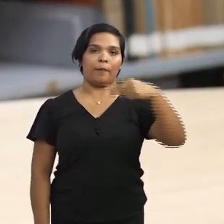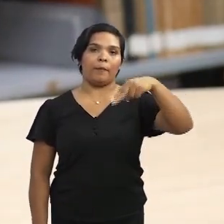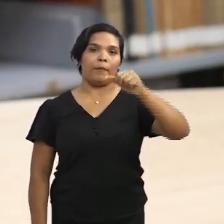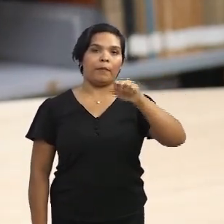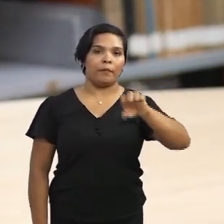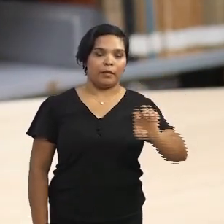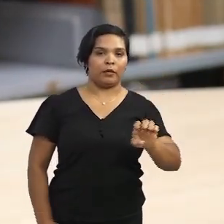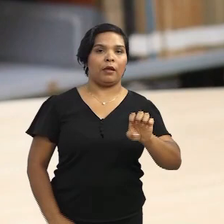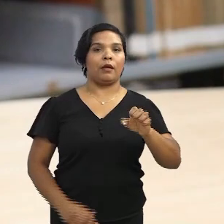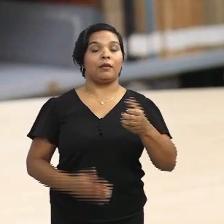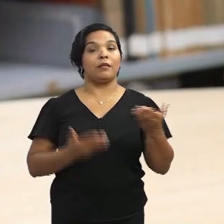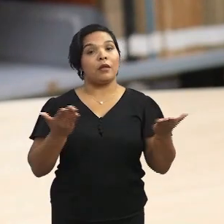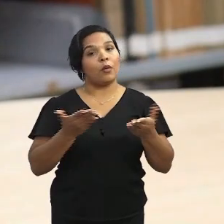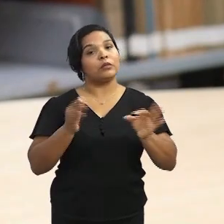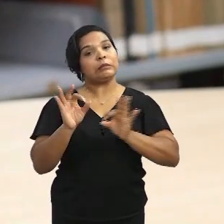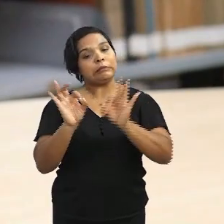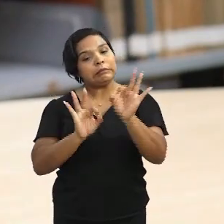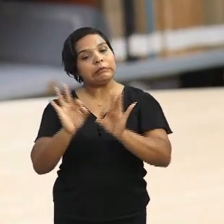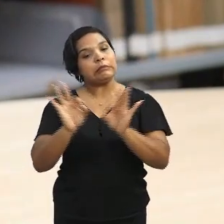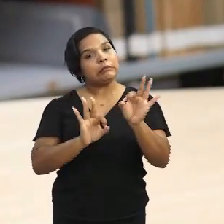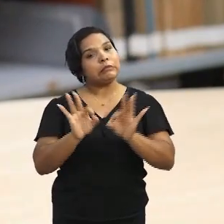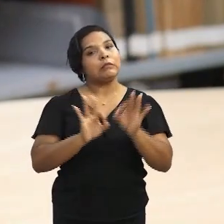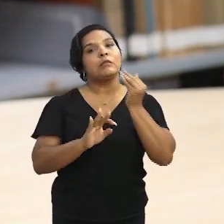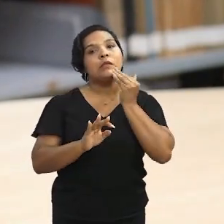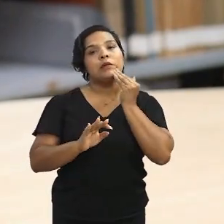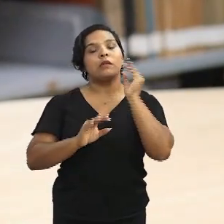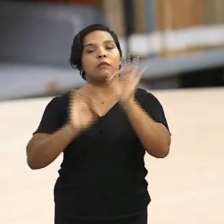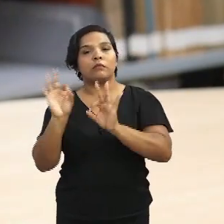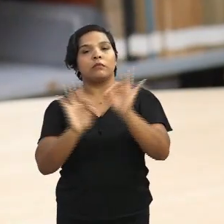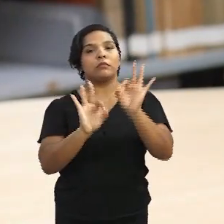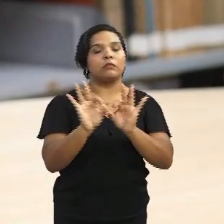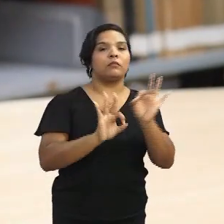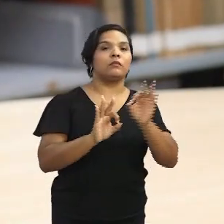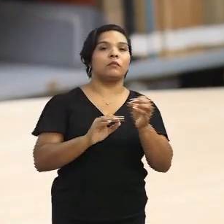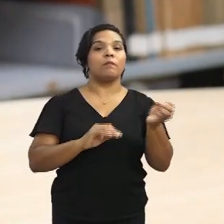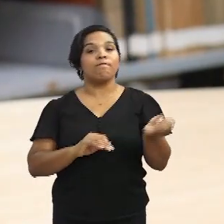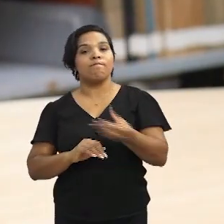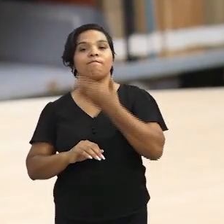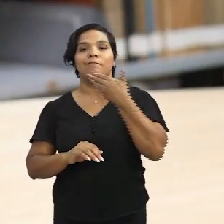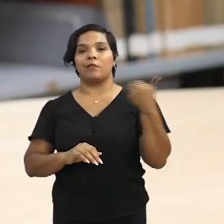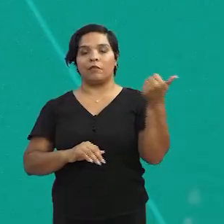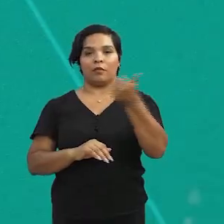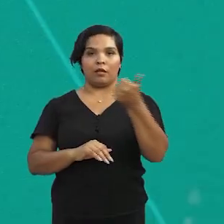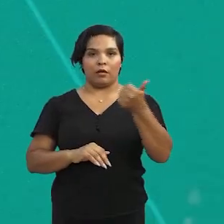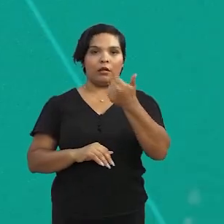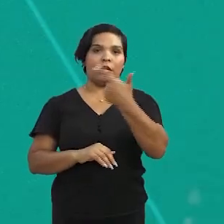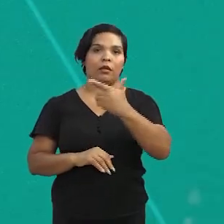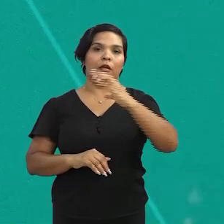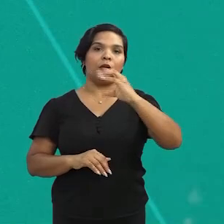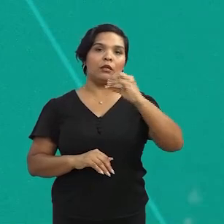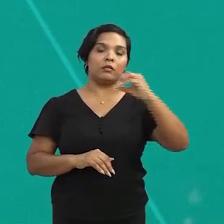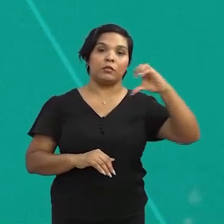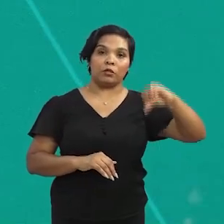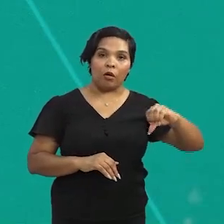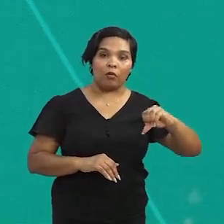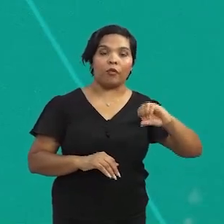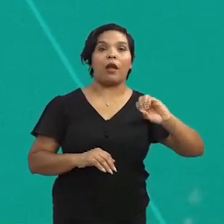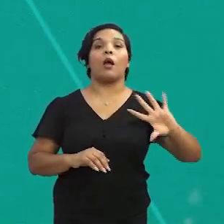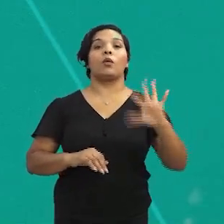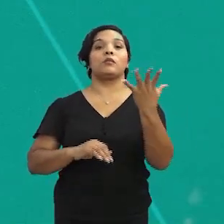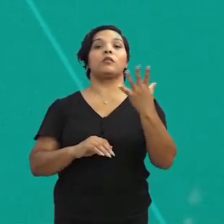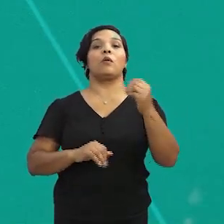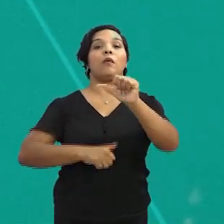tempo ainda passa por ajustes, procurando melhoria. E em 2009